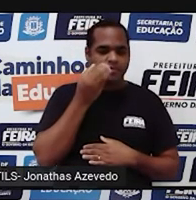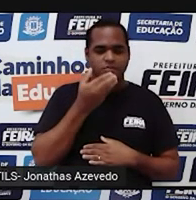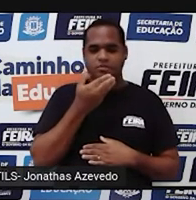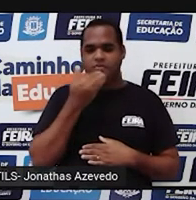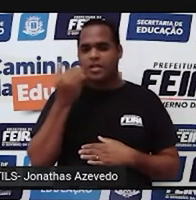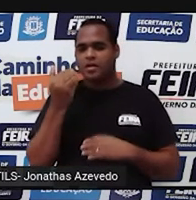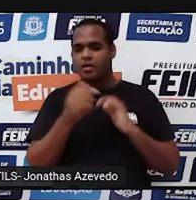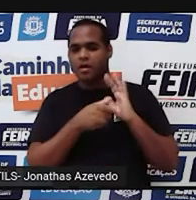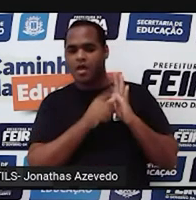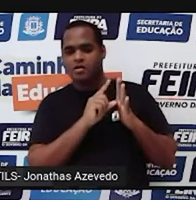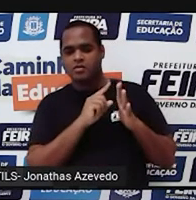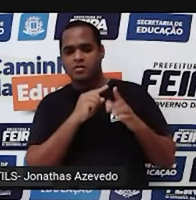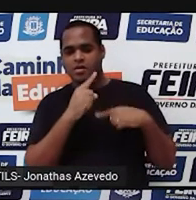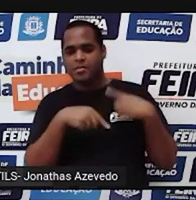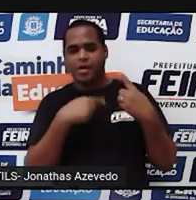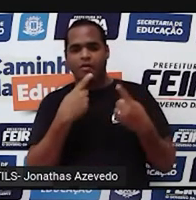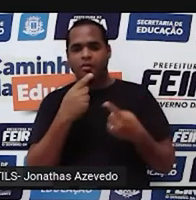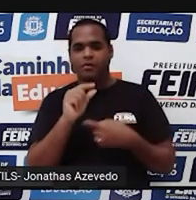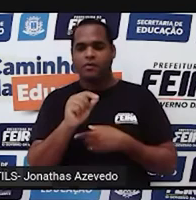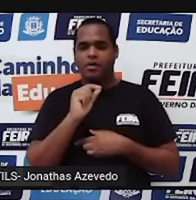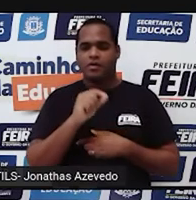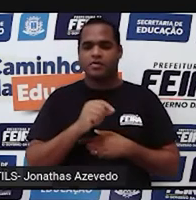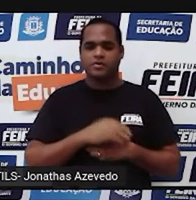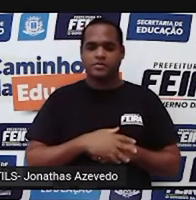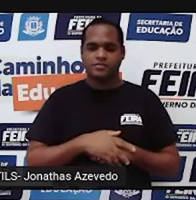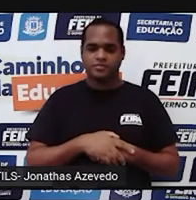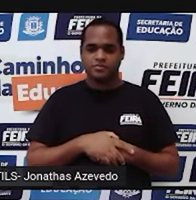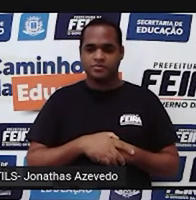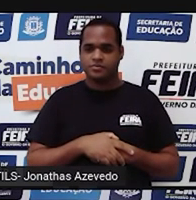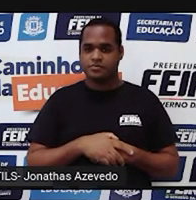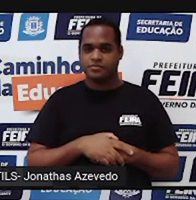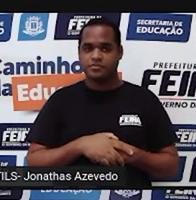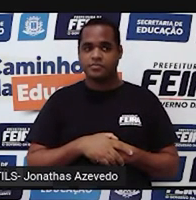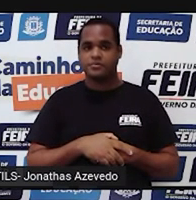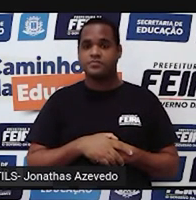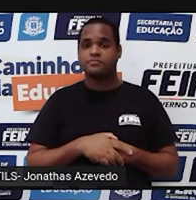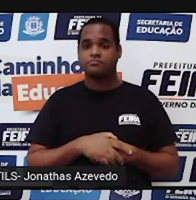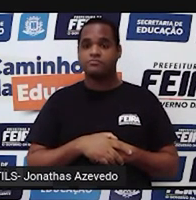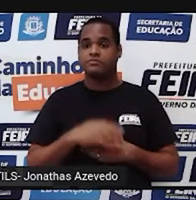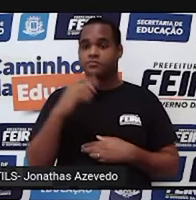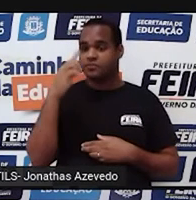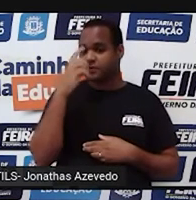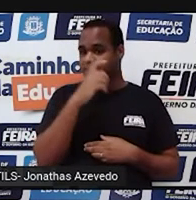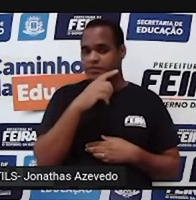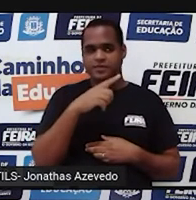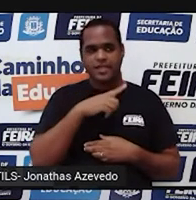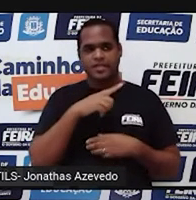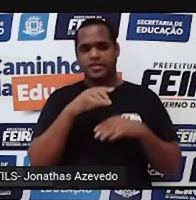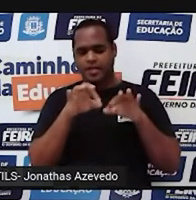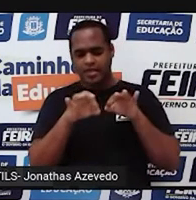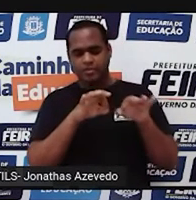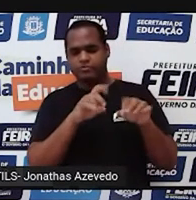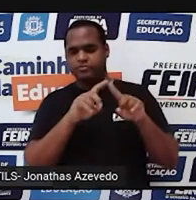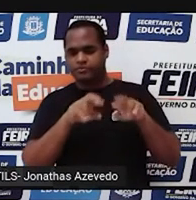quem é a vem antes, quem é a que vem depois. Mas fica difícil escrever um por um em ordem, como a gente consegue fazer com os números